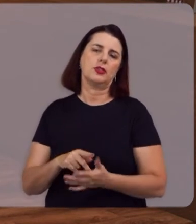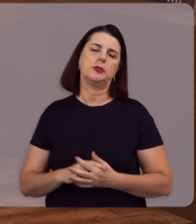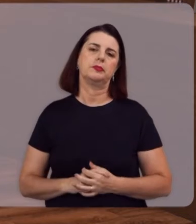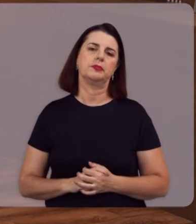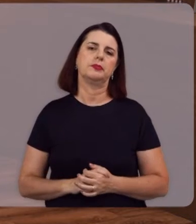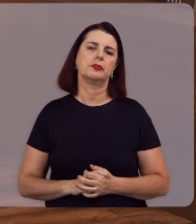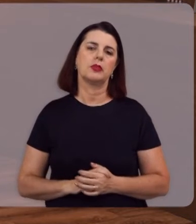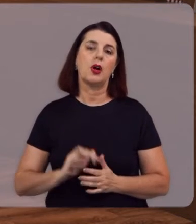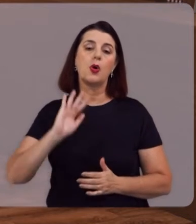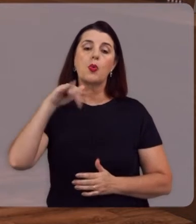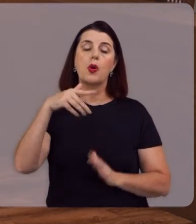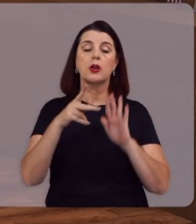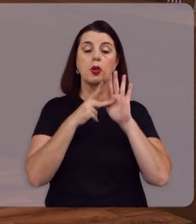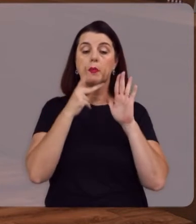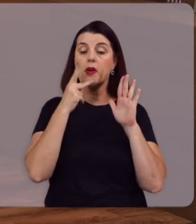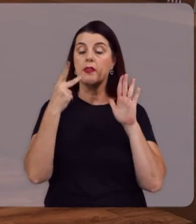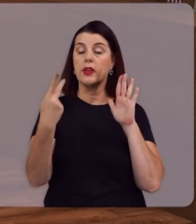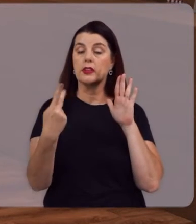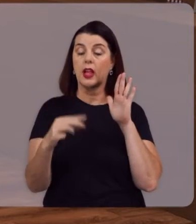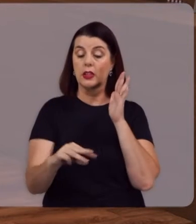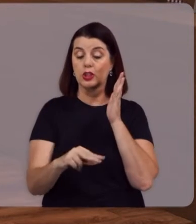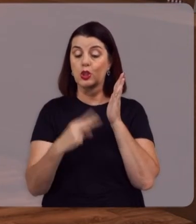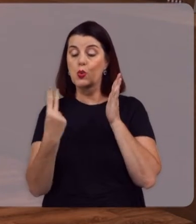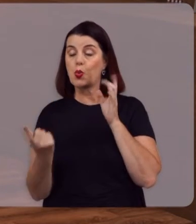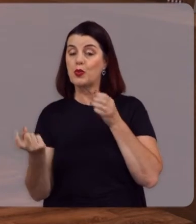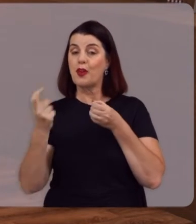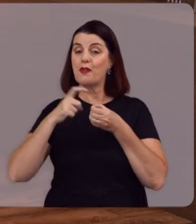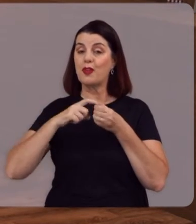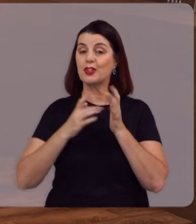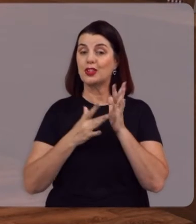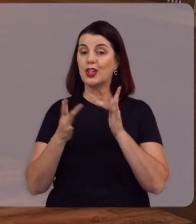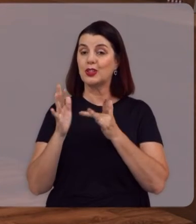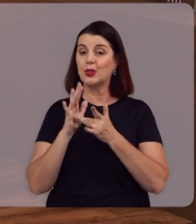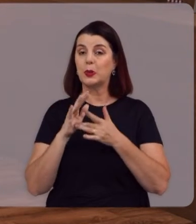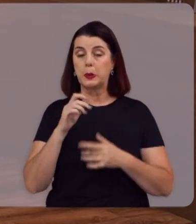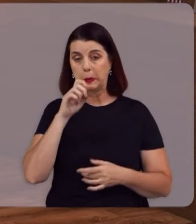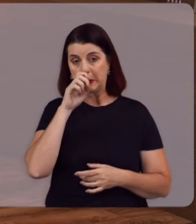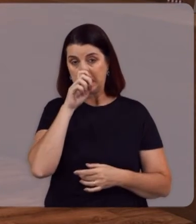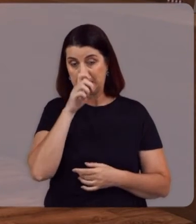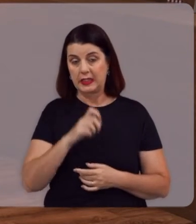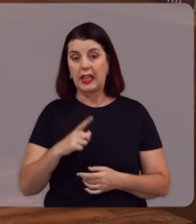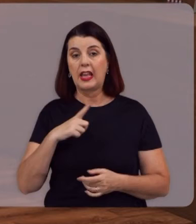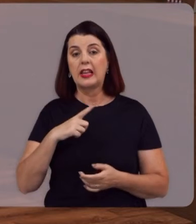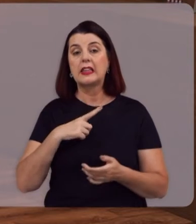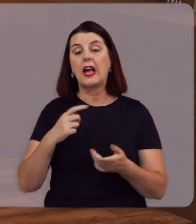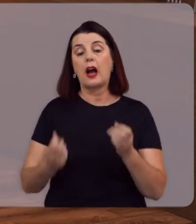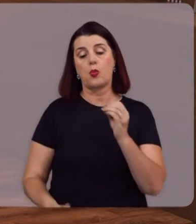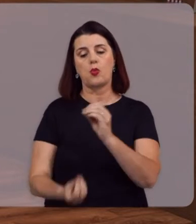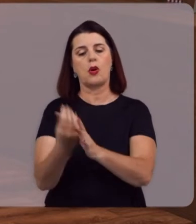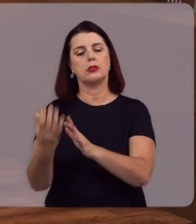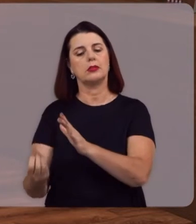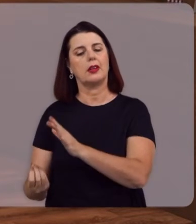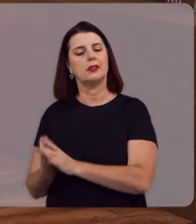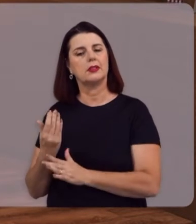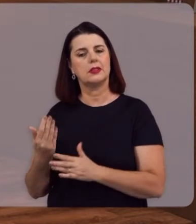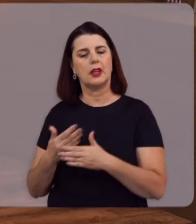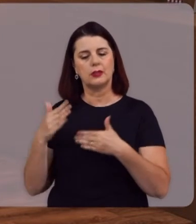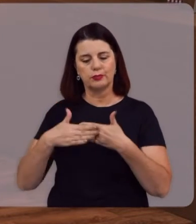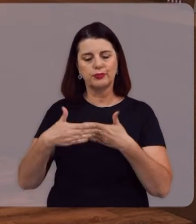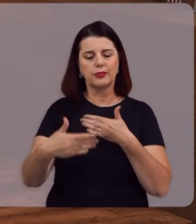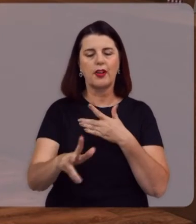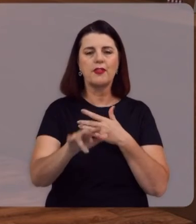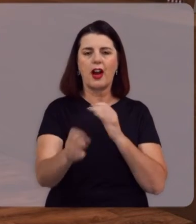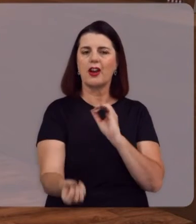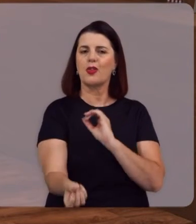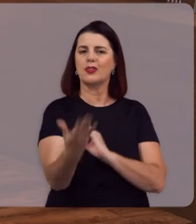Quanto profecias A respeito Da segunda Vinda de Cristo Que estão se cumprindo Algumas já se cumpriram E